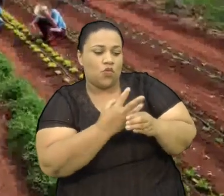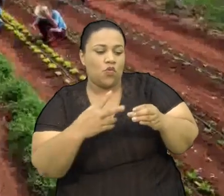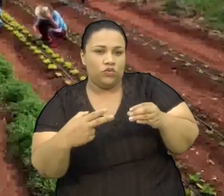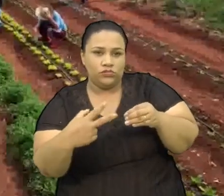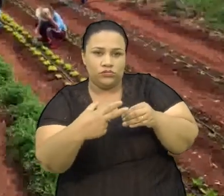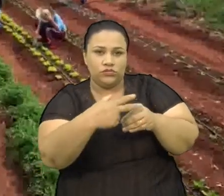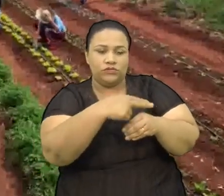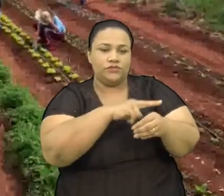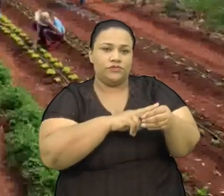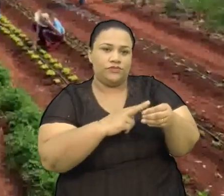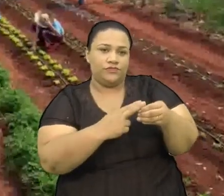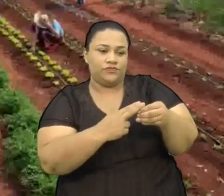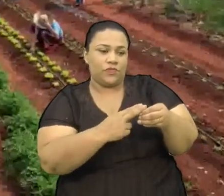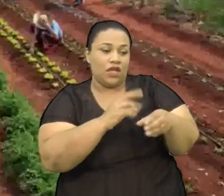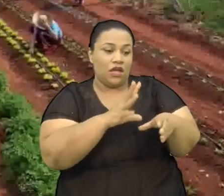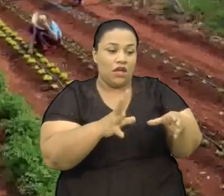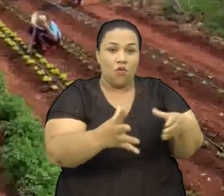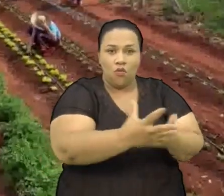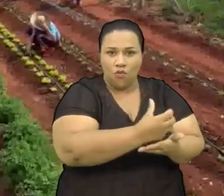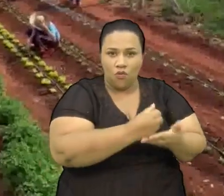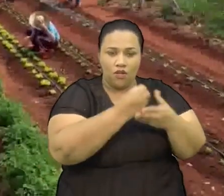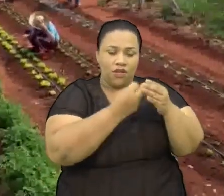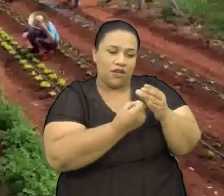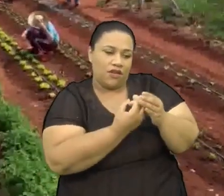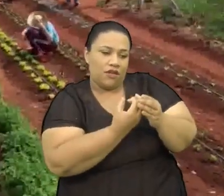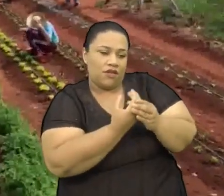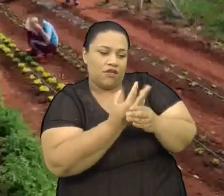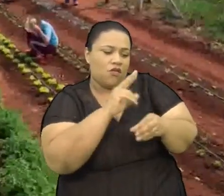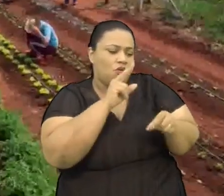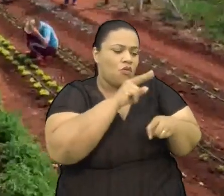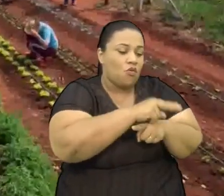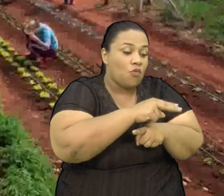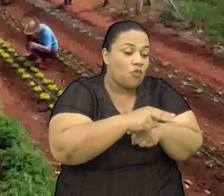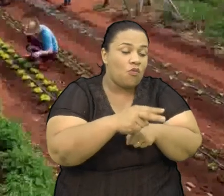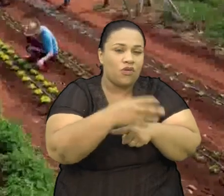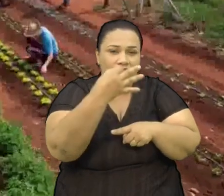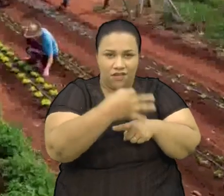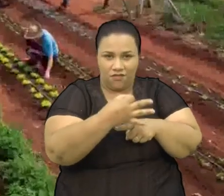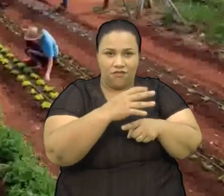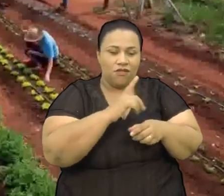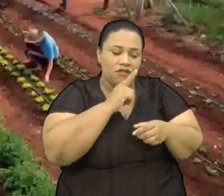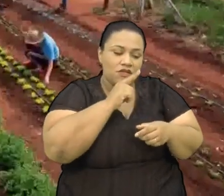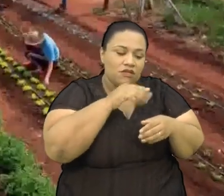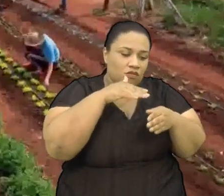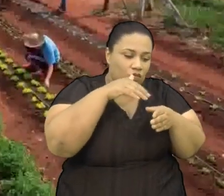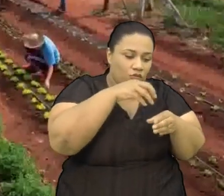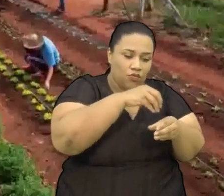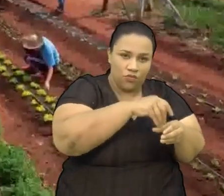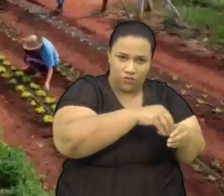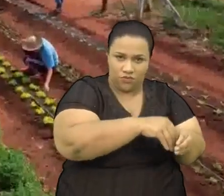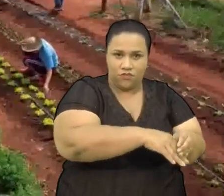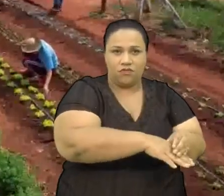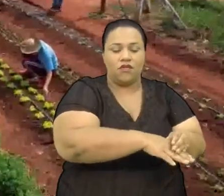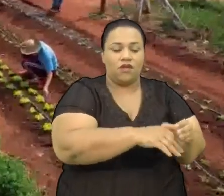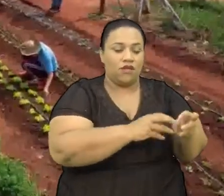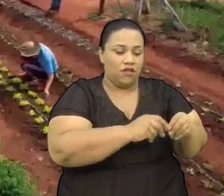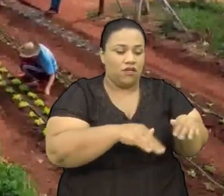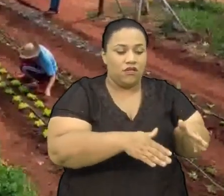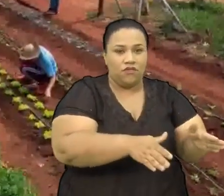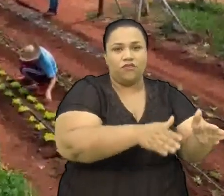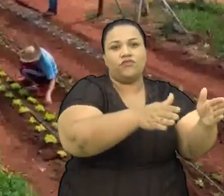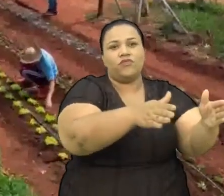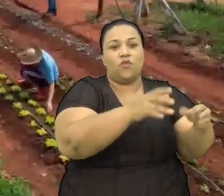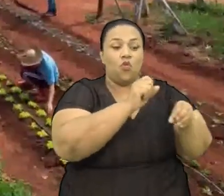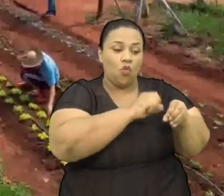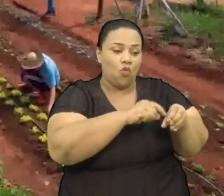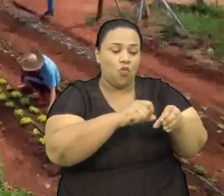Aprende a fazer a coleta Aprende a fazer o manejo adequado A quantidade de água Por canteiro Por